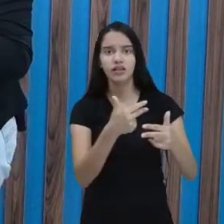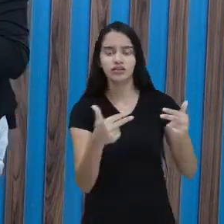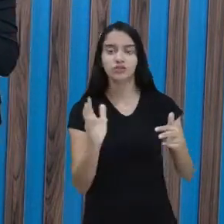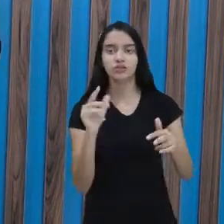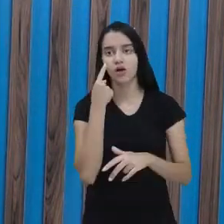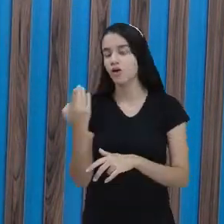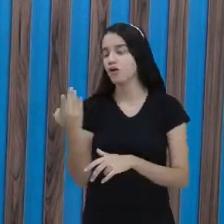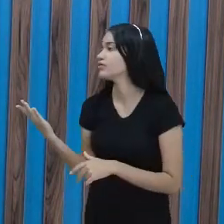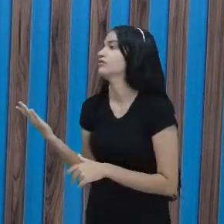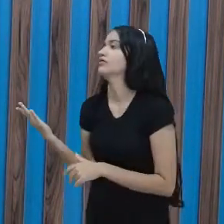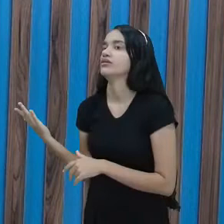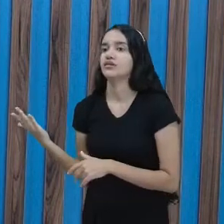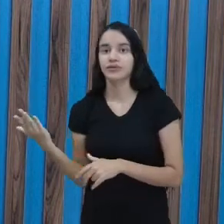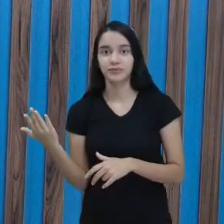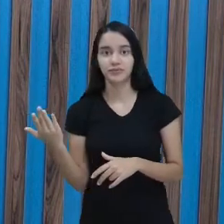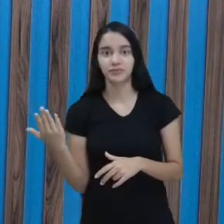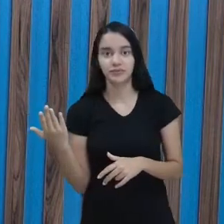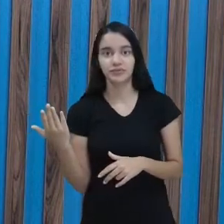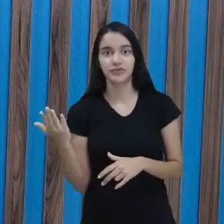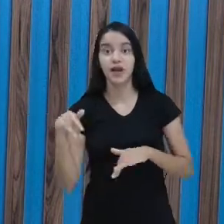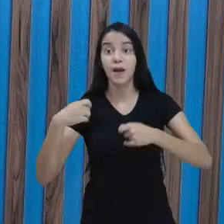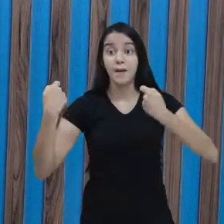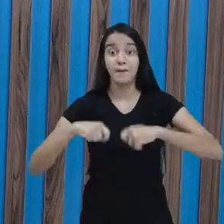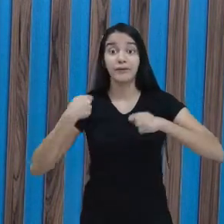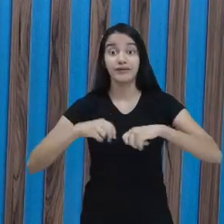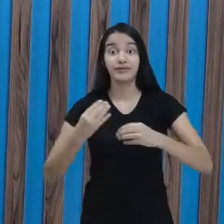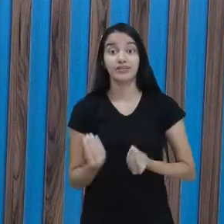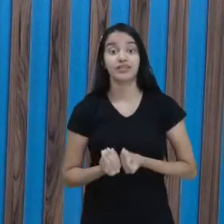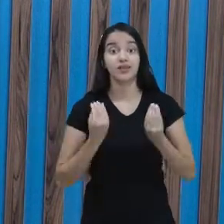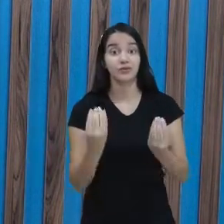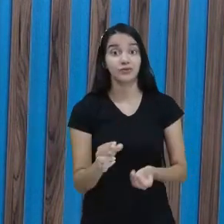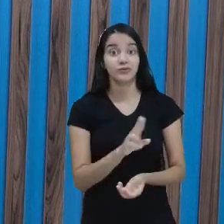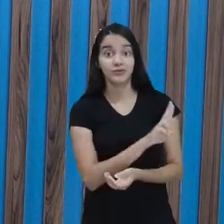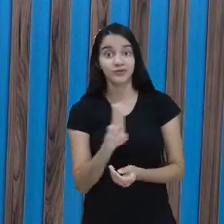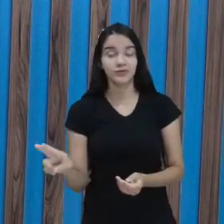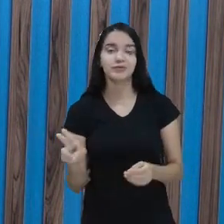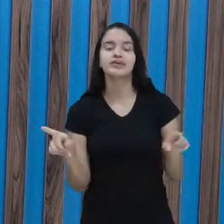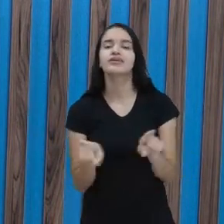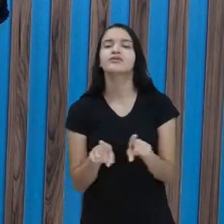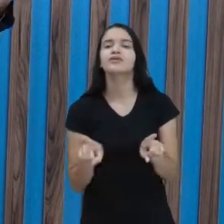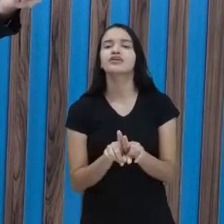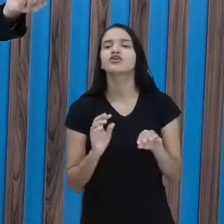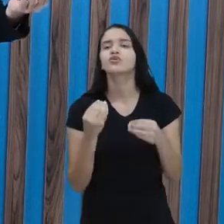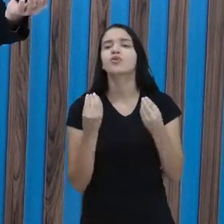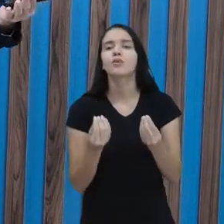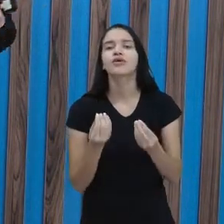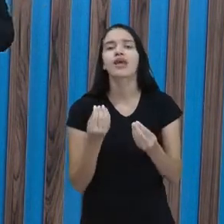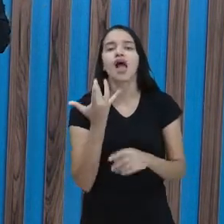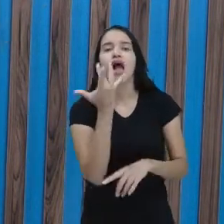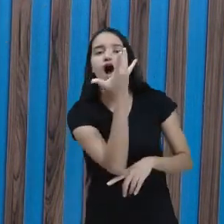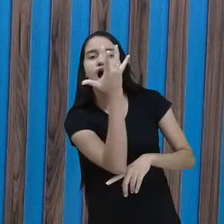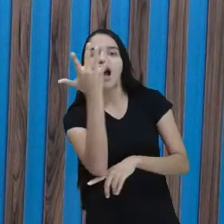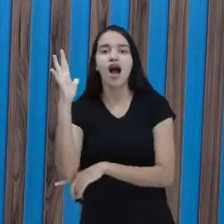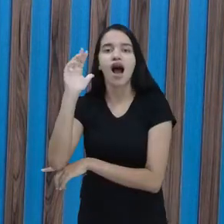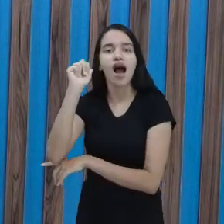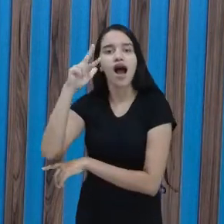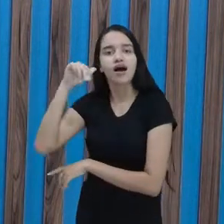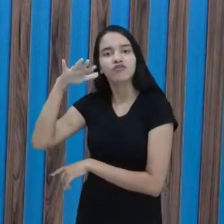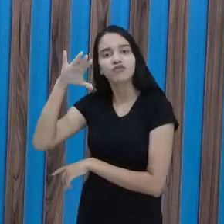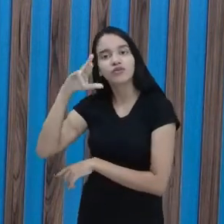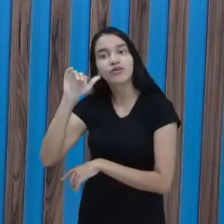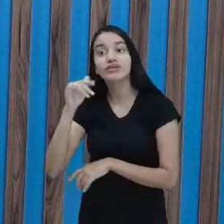aqui, ó. Isso daqui. Ele precisou dar um nome a isso. Colocou que nome? Árvore. E aqui?